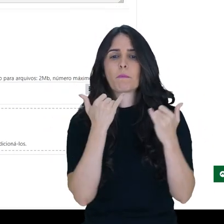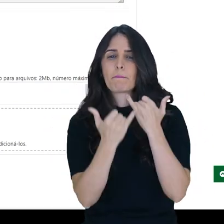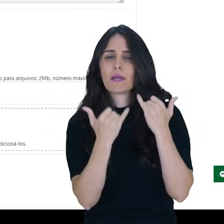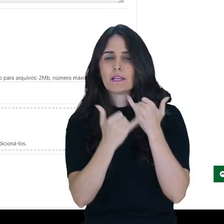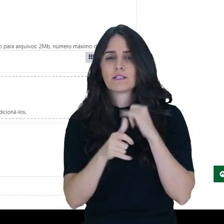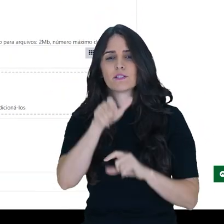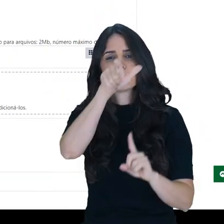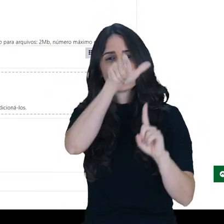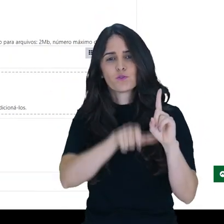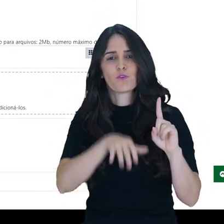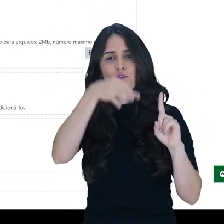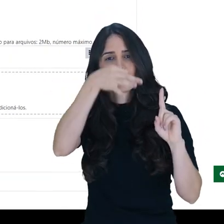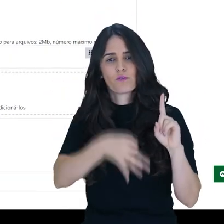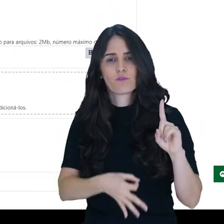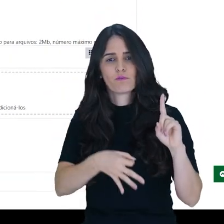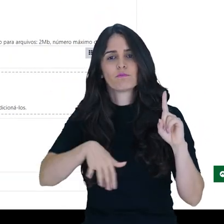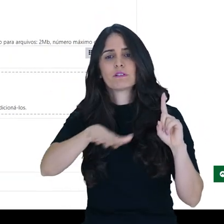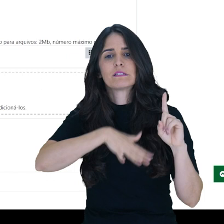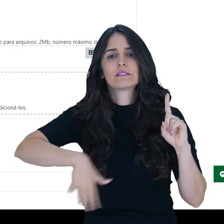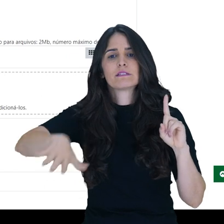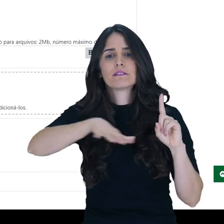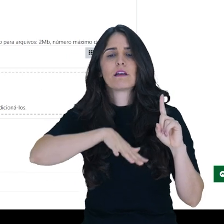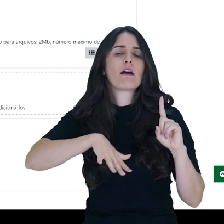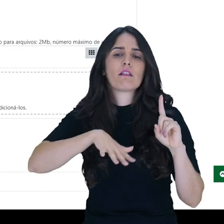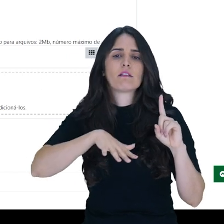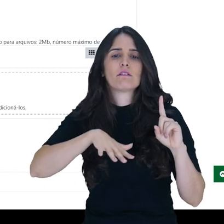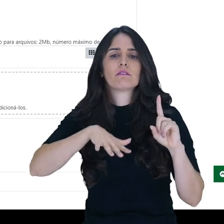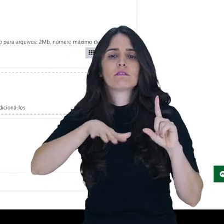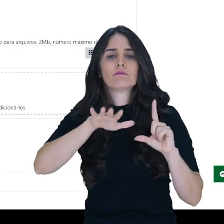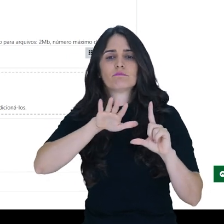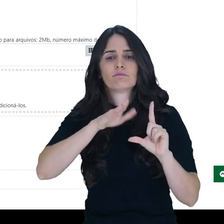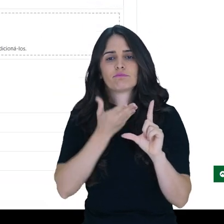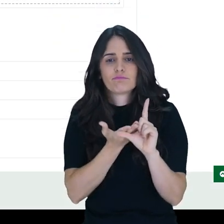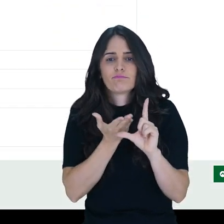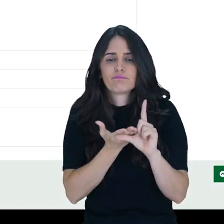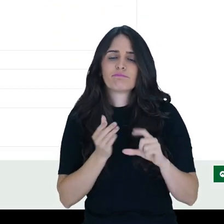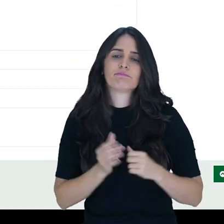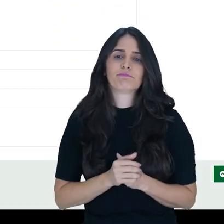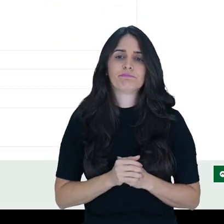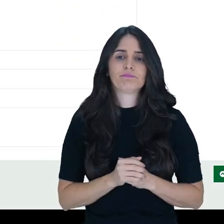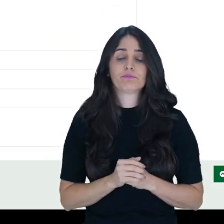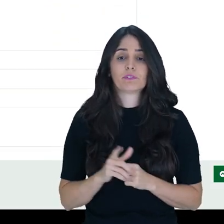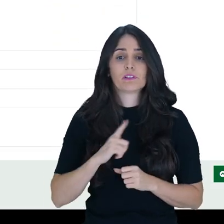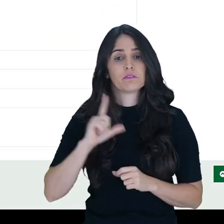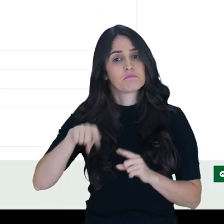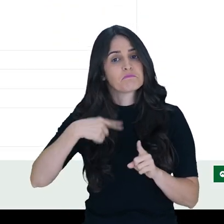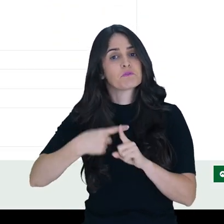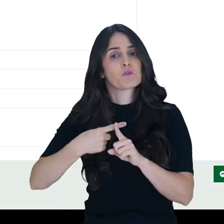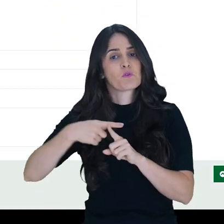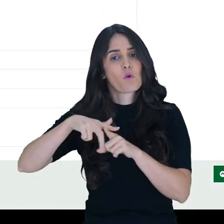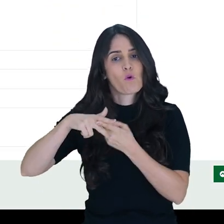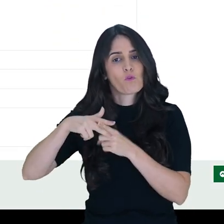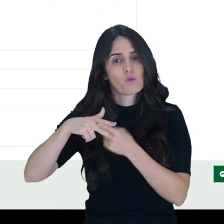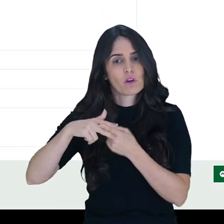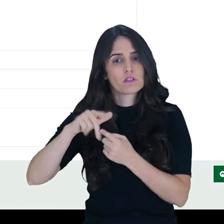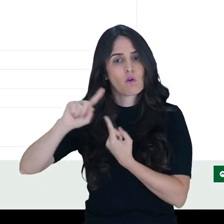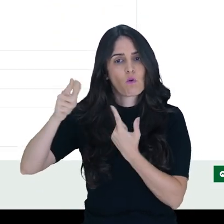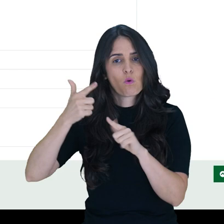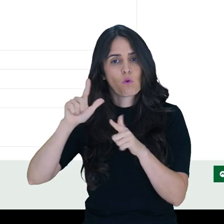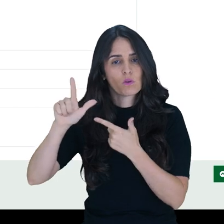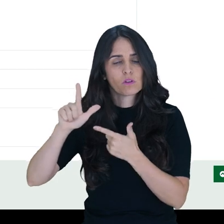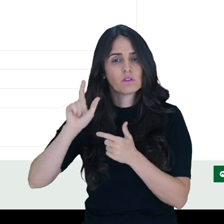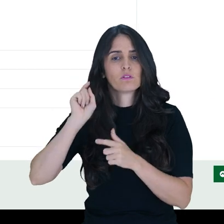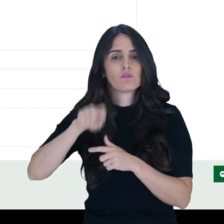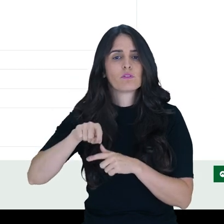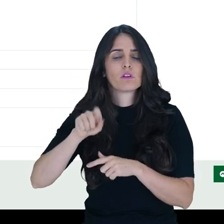que fique a semelhança do que você é na sua sala de aula. Aqui você tem outras configurações adicionais